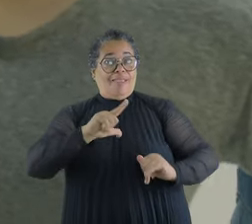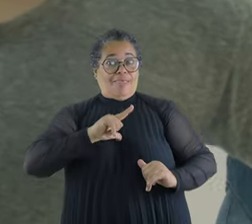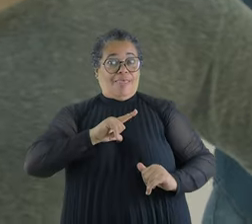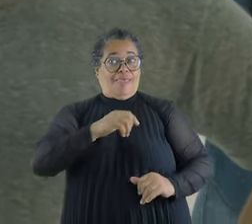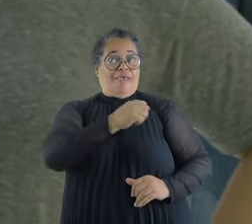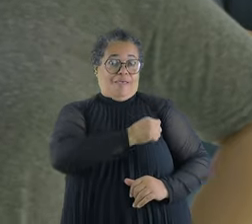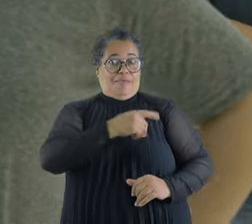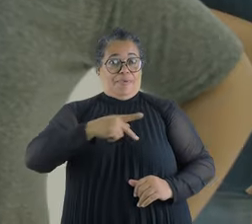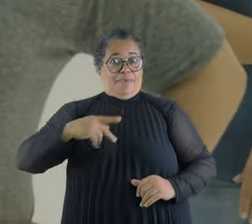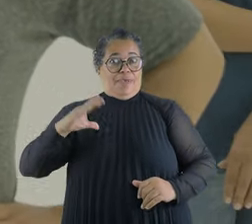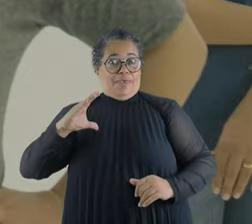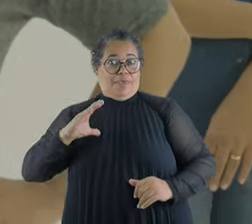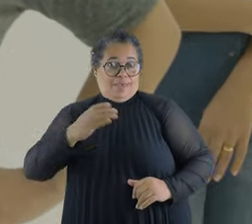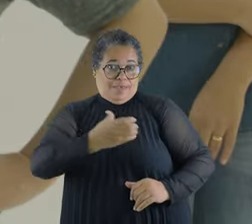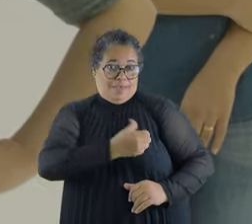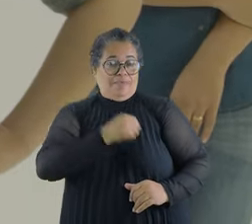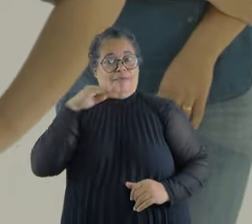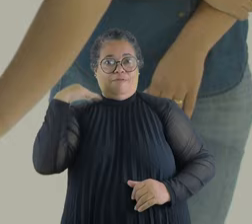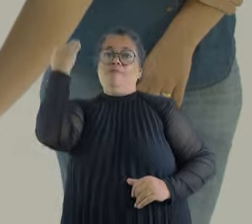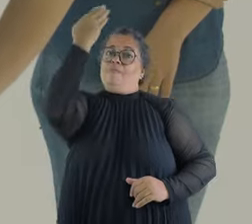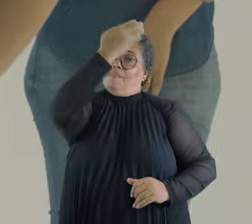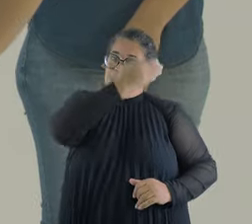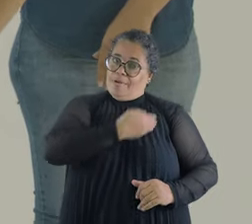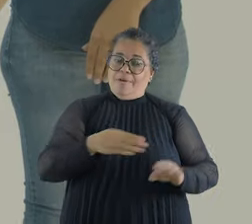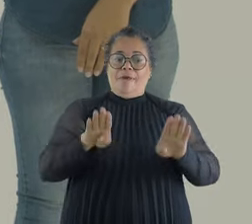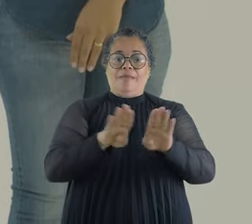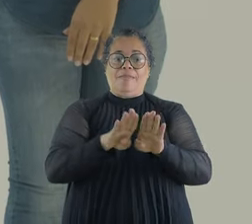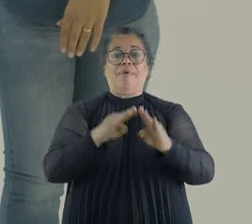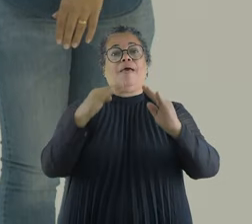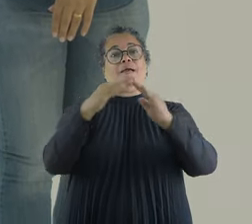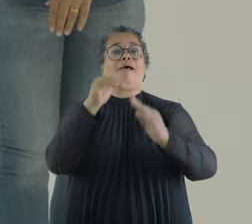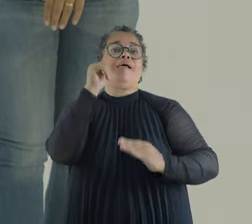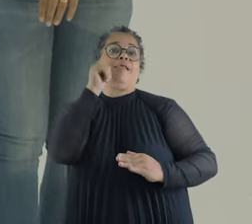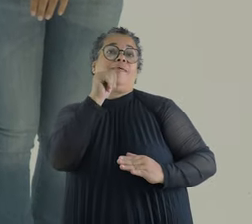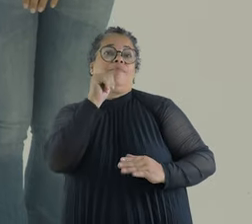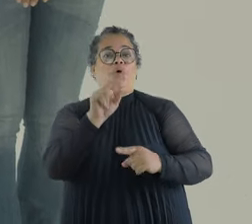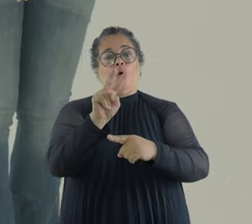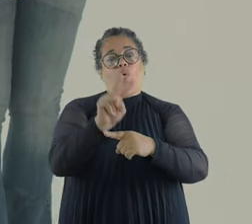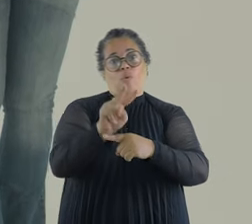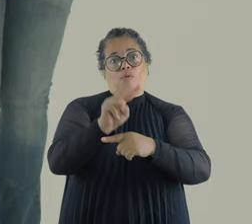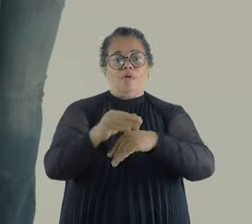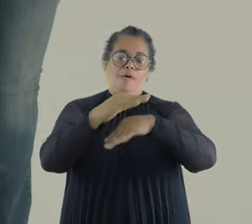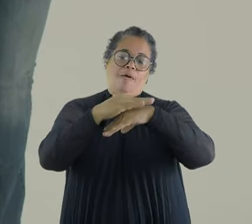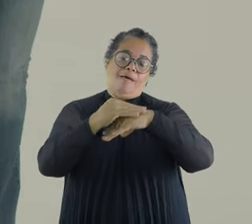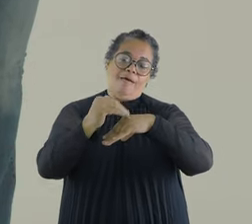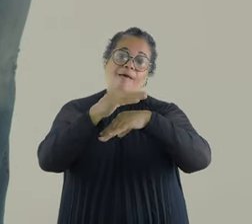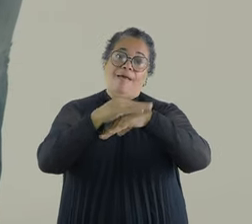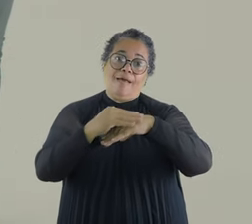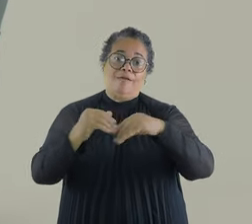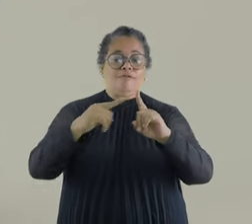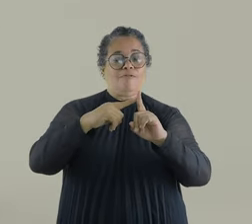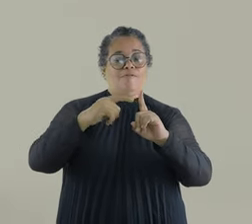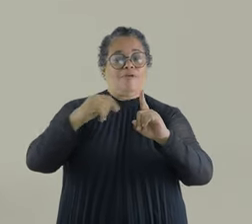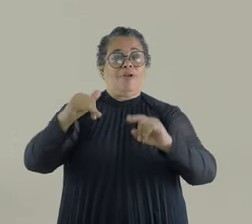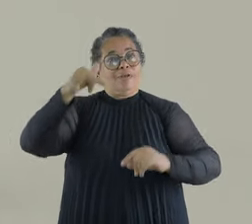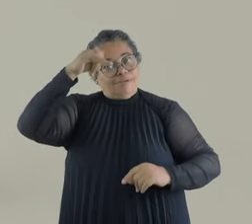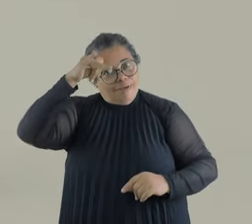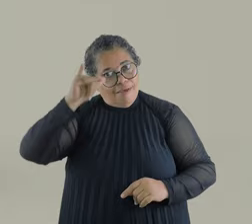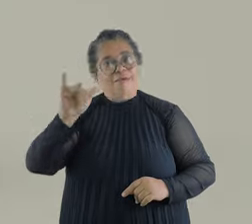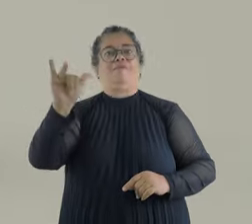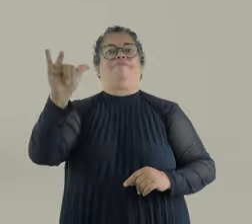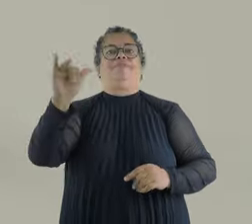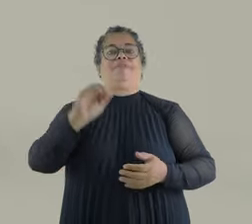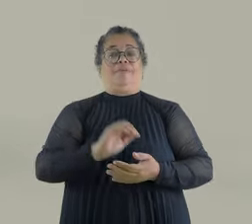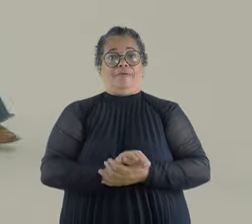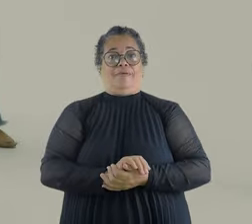tem o app Salve Maria e a Casa da Mulher. Pra socorrer e cuidar de mulheres que sofrem violência doméstica ou estão em